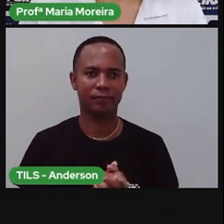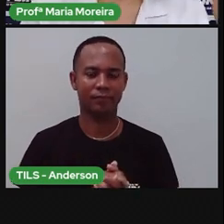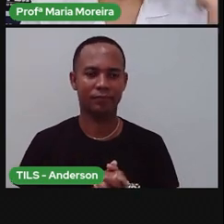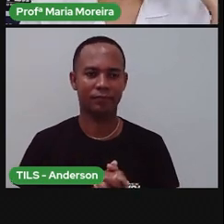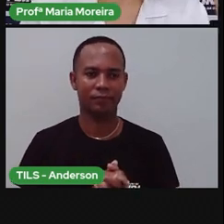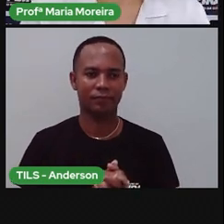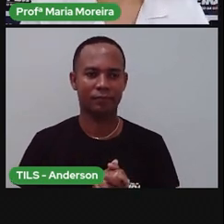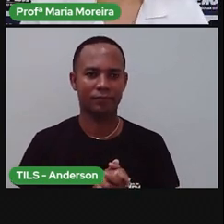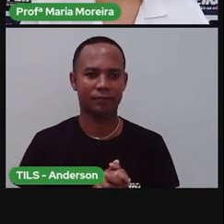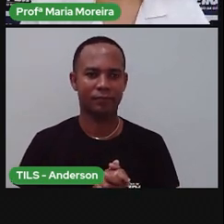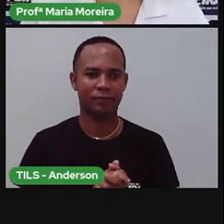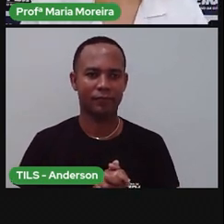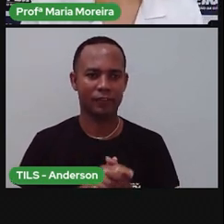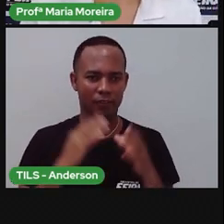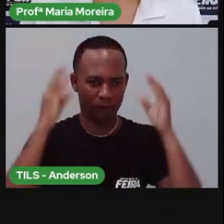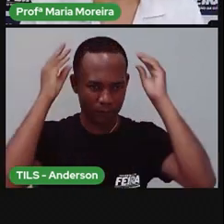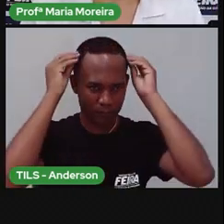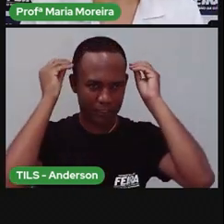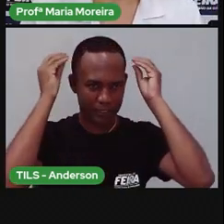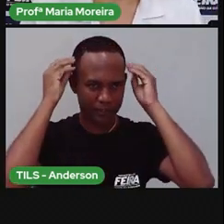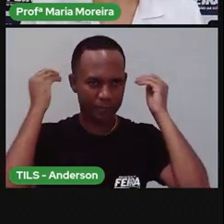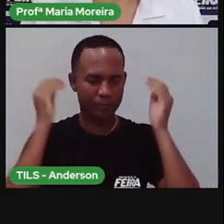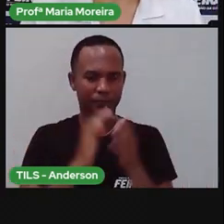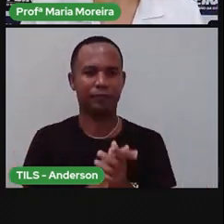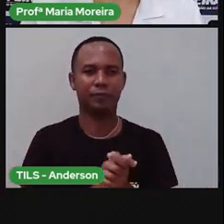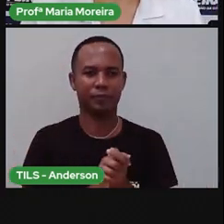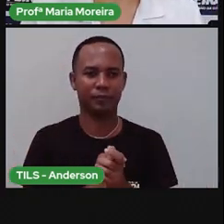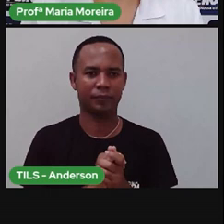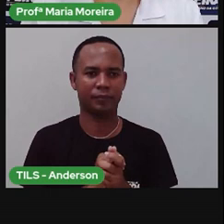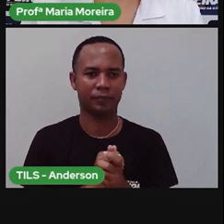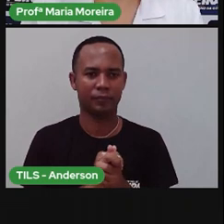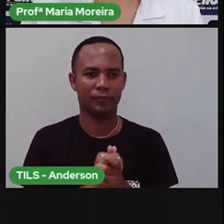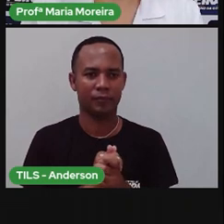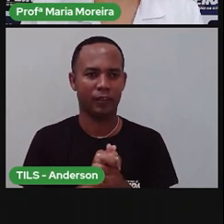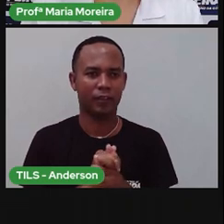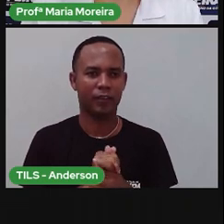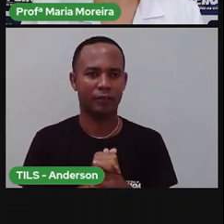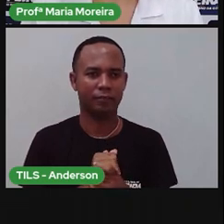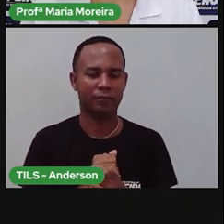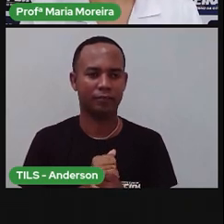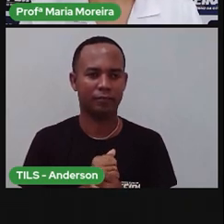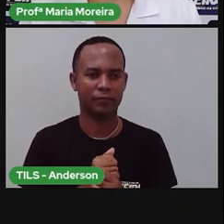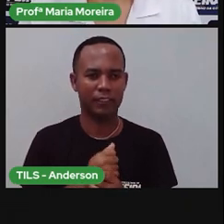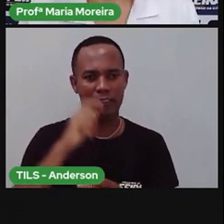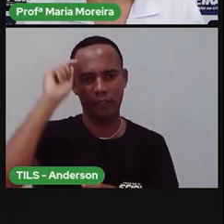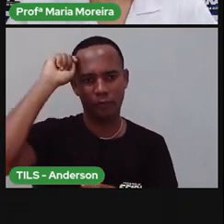O cabelo da Pro é claro, é crespo como o de Anderson, mas é claro e bem maior do que o de Anderson, né, Anderson?